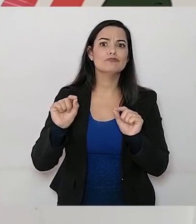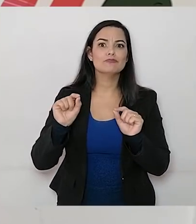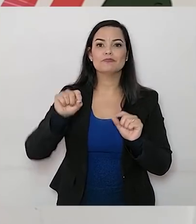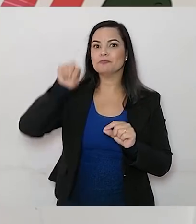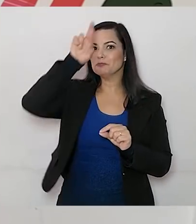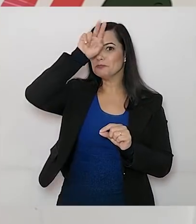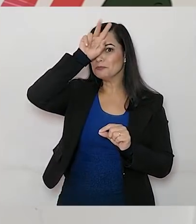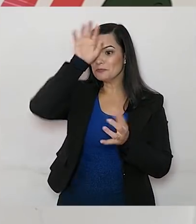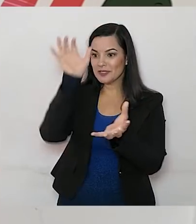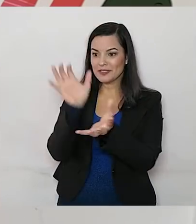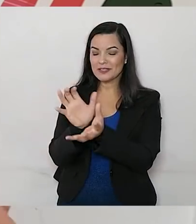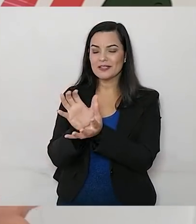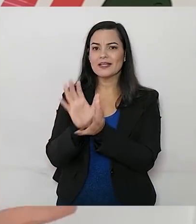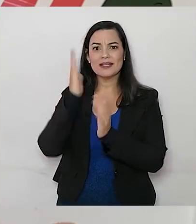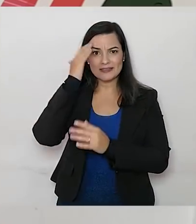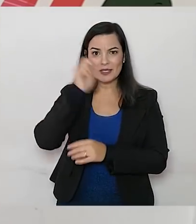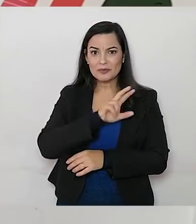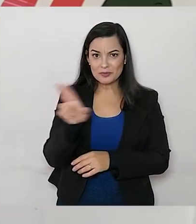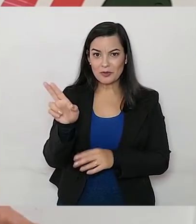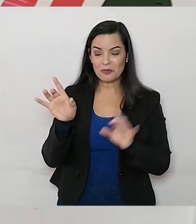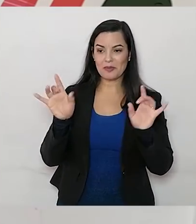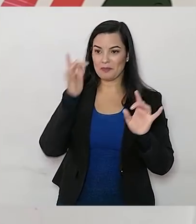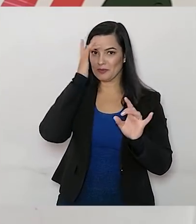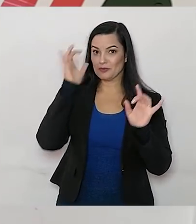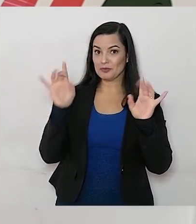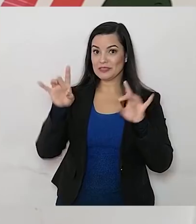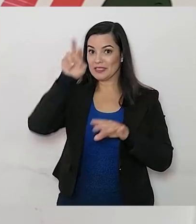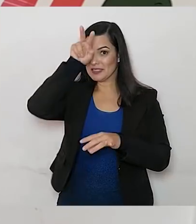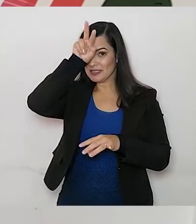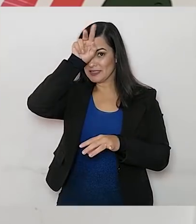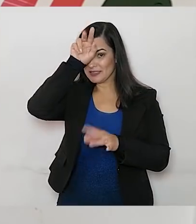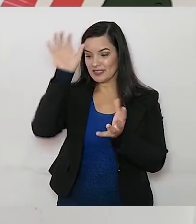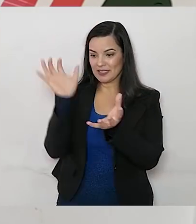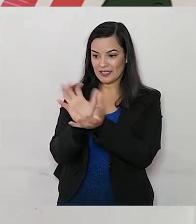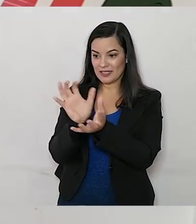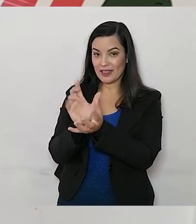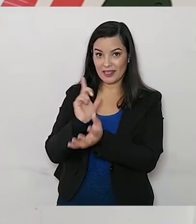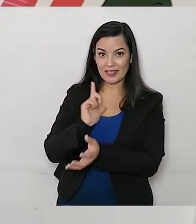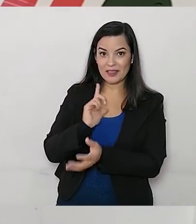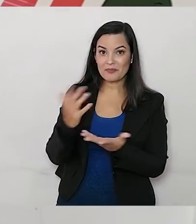sabem qual é o nome que a pessoa que é especialista em insetos recebe? Ele vai ser um